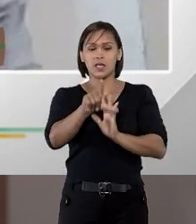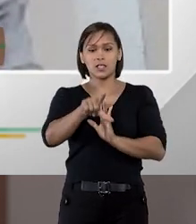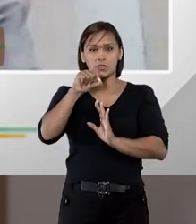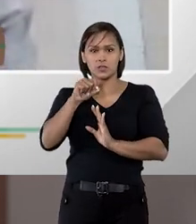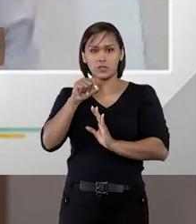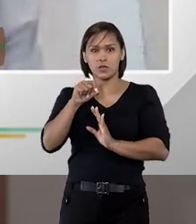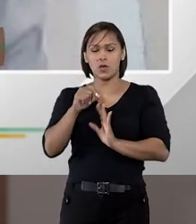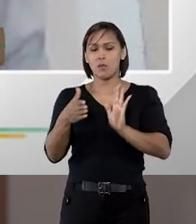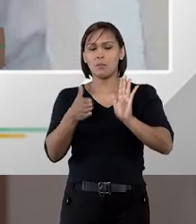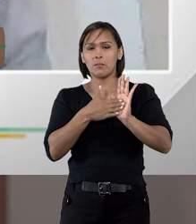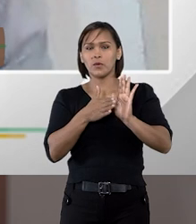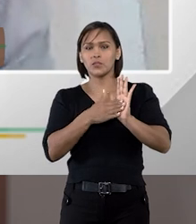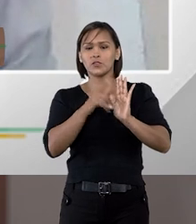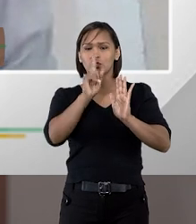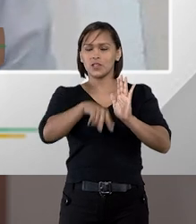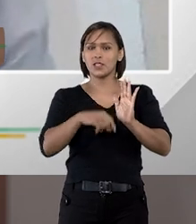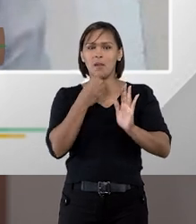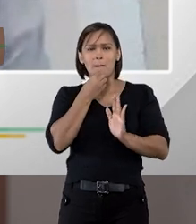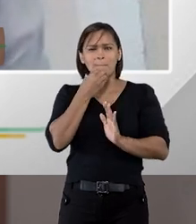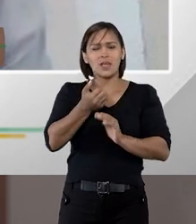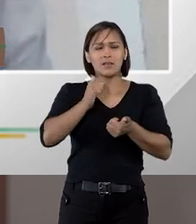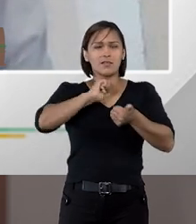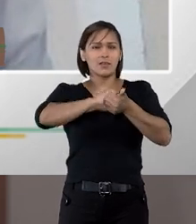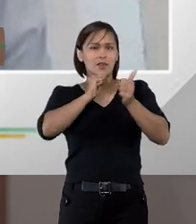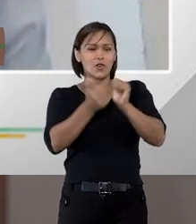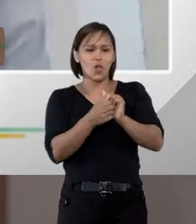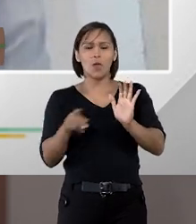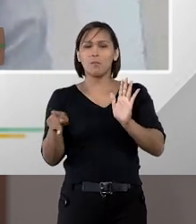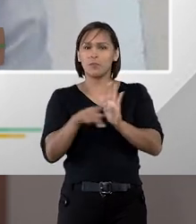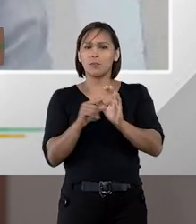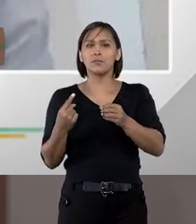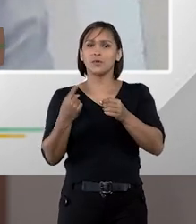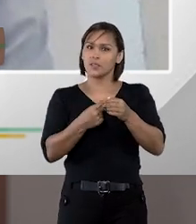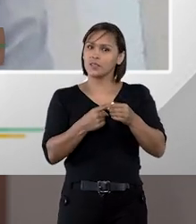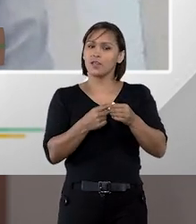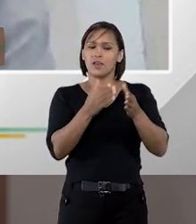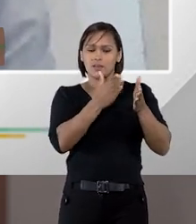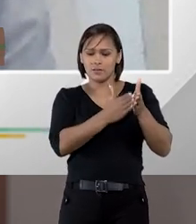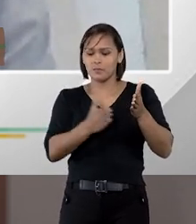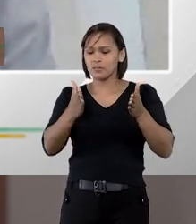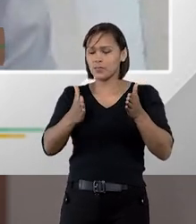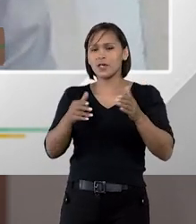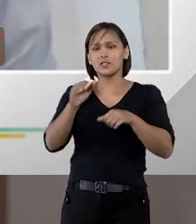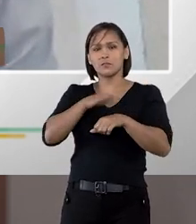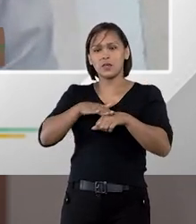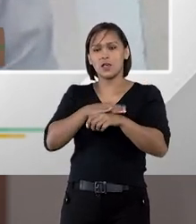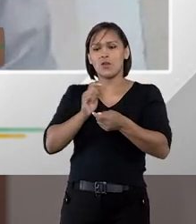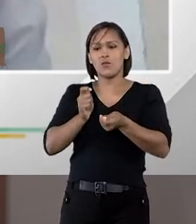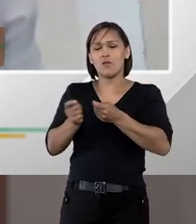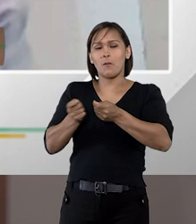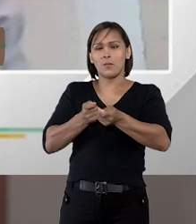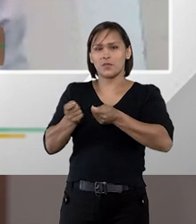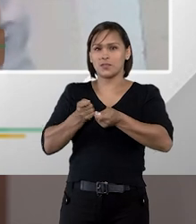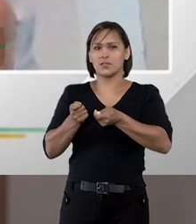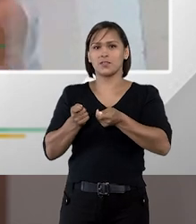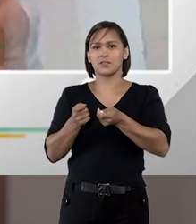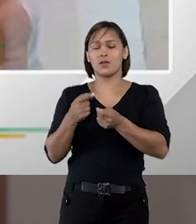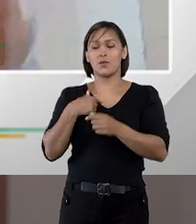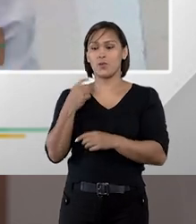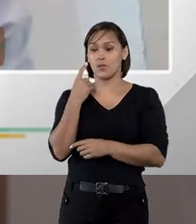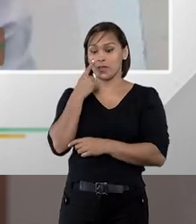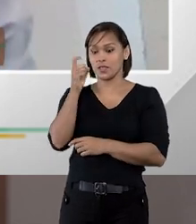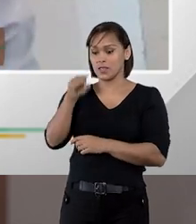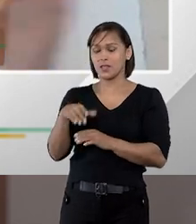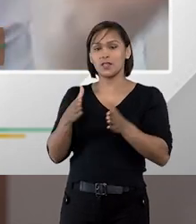então, escolhe o projeto que ele considera mais adequado, e daí ele parte para a fase de competição. O